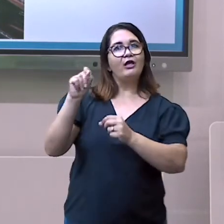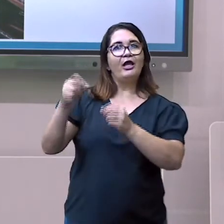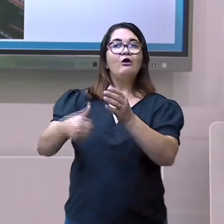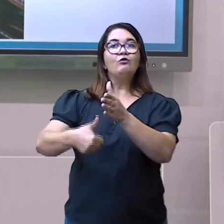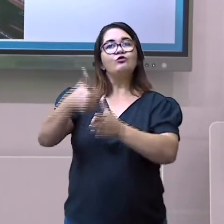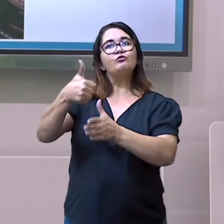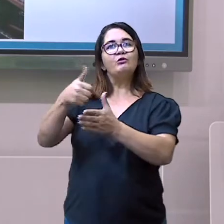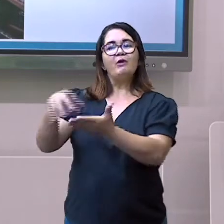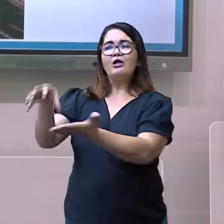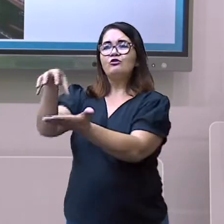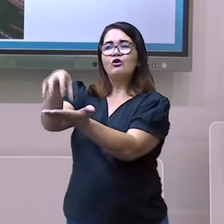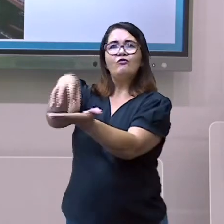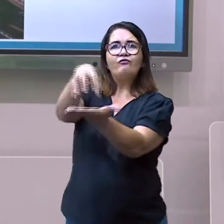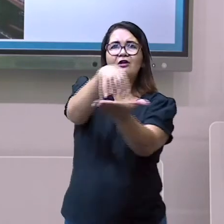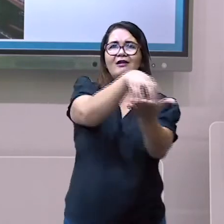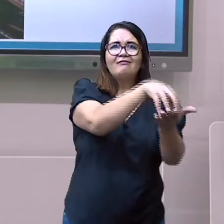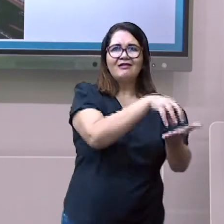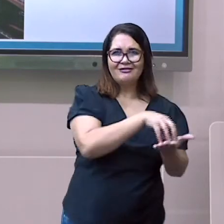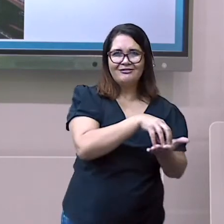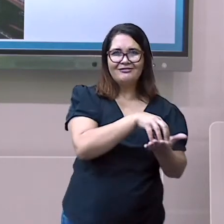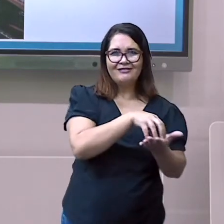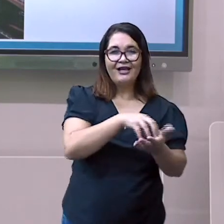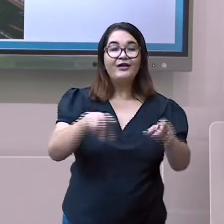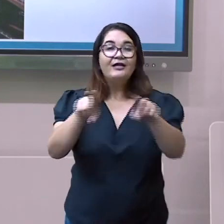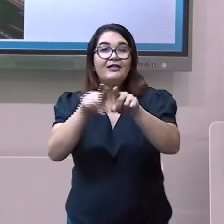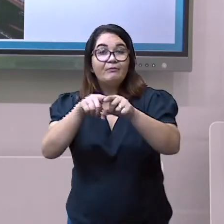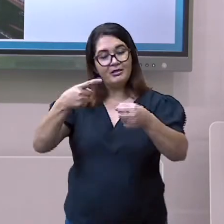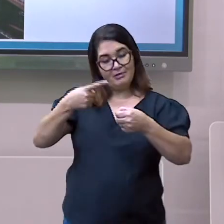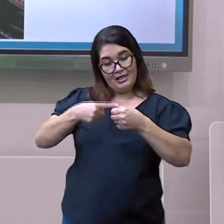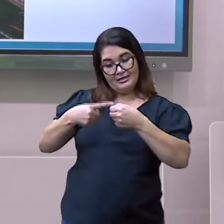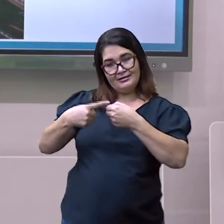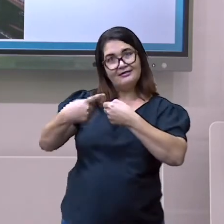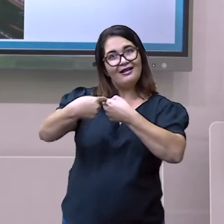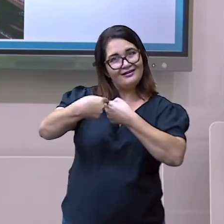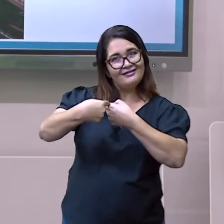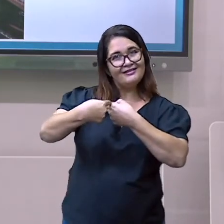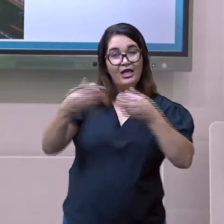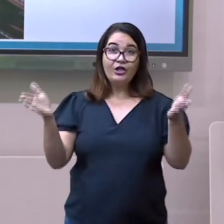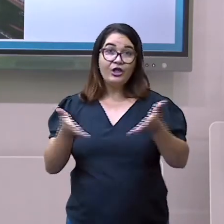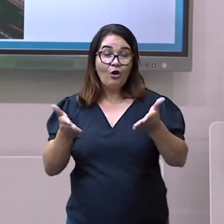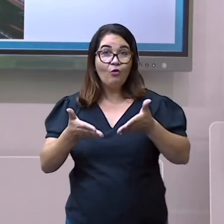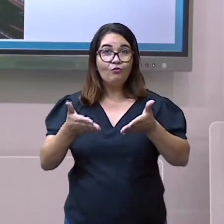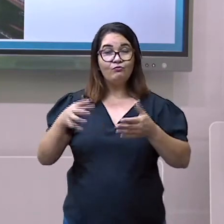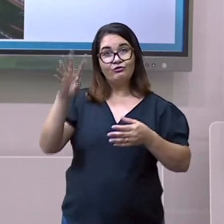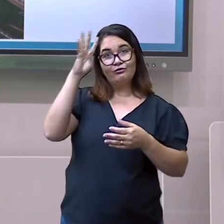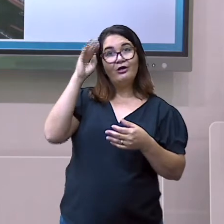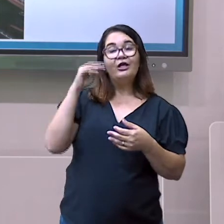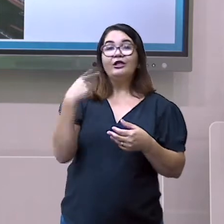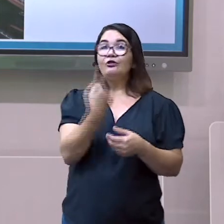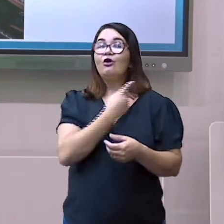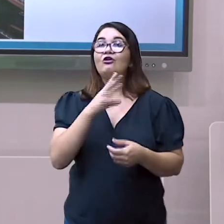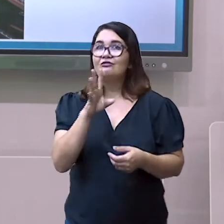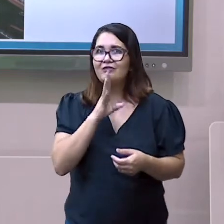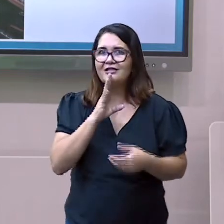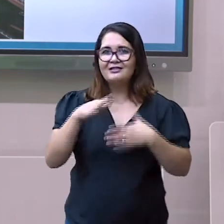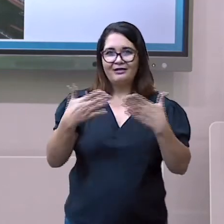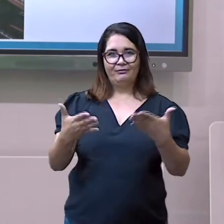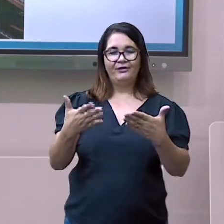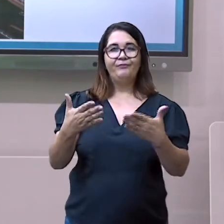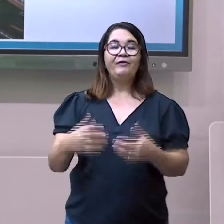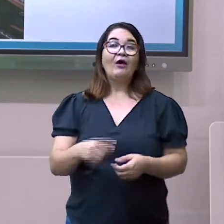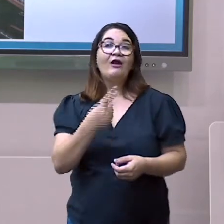vilarejos e cidades. Vamos conhecer agora algumas das cidades mais antigas do Brasil?